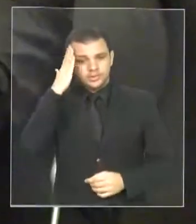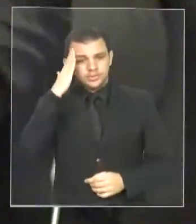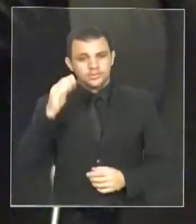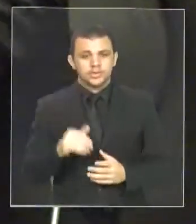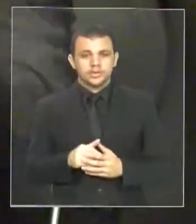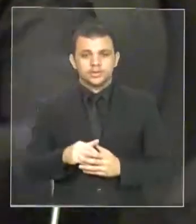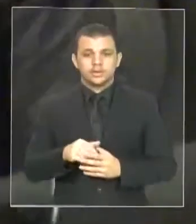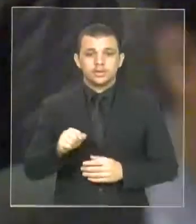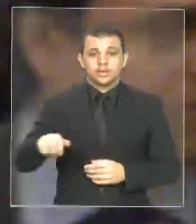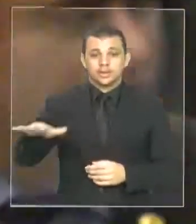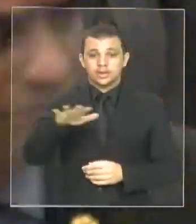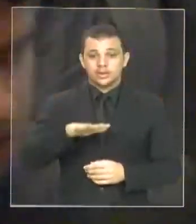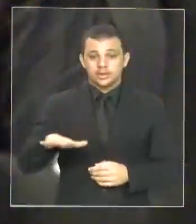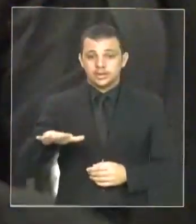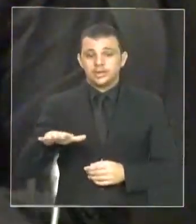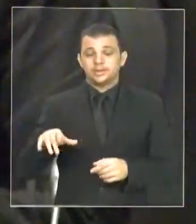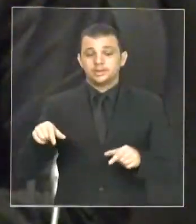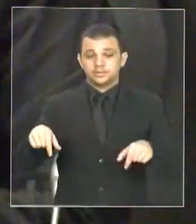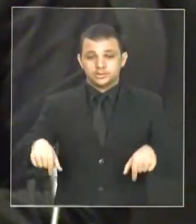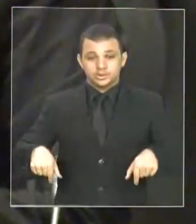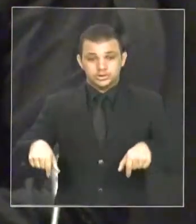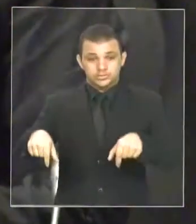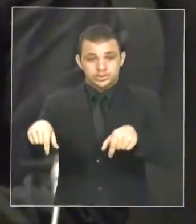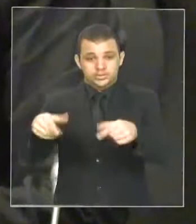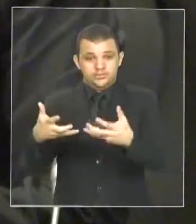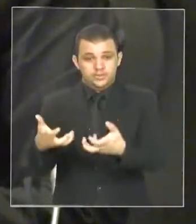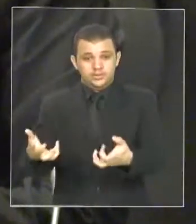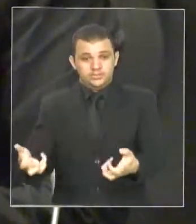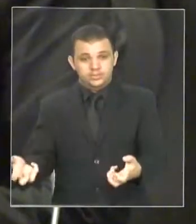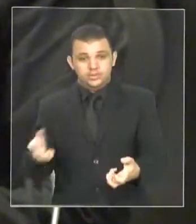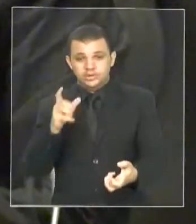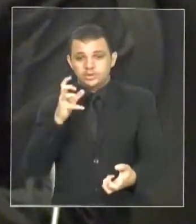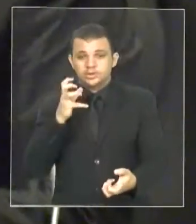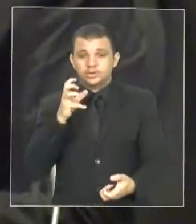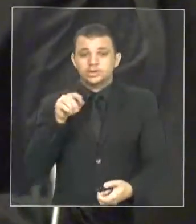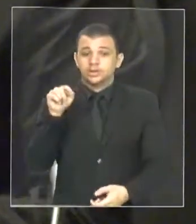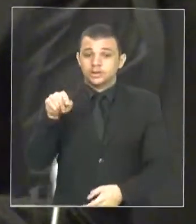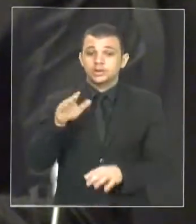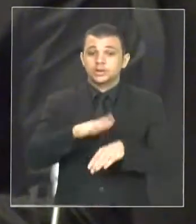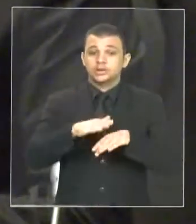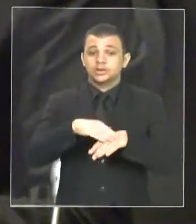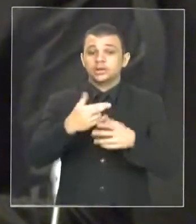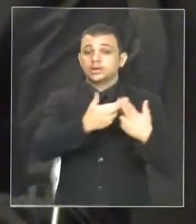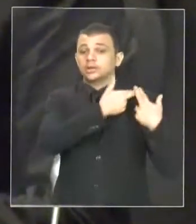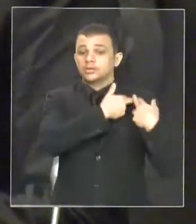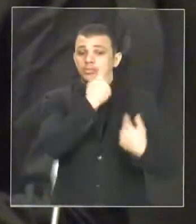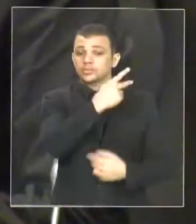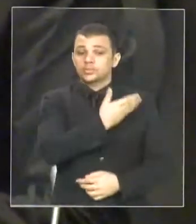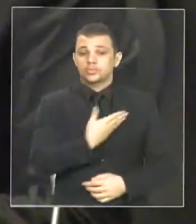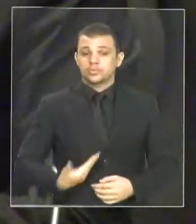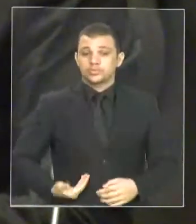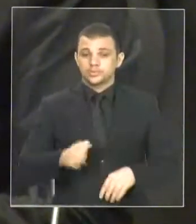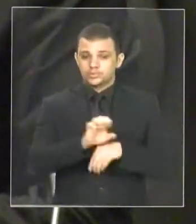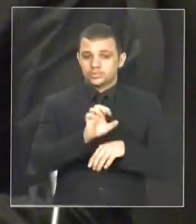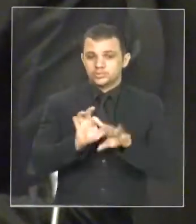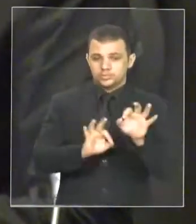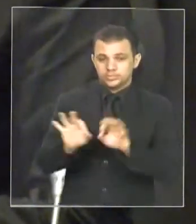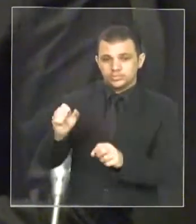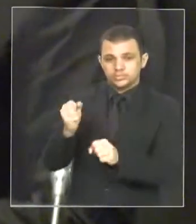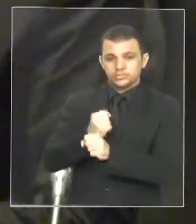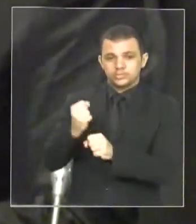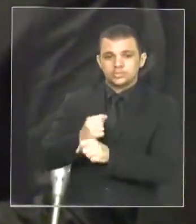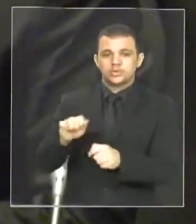meio fio e sarjeta, foi feita pelo governo do estado. Daqui para frente, por força de lei e por vontade do governo do estado,